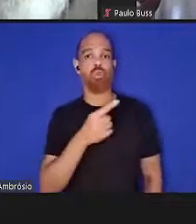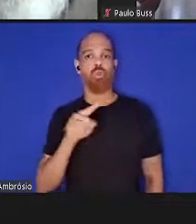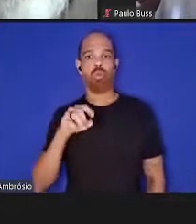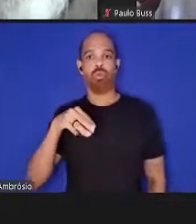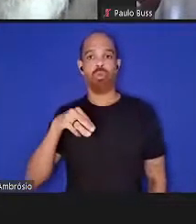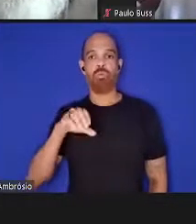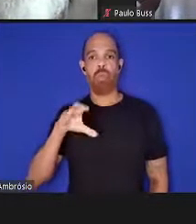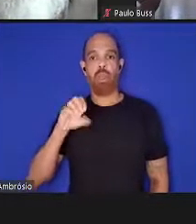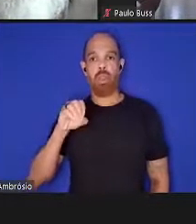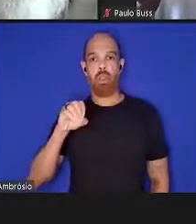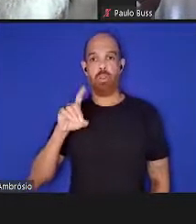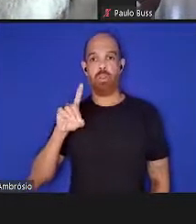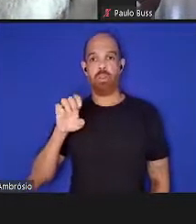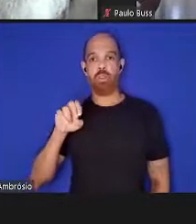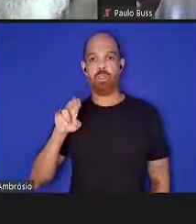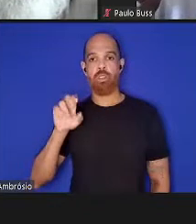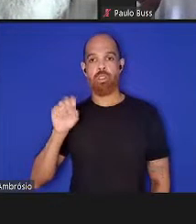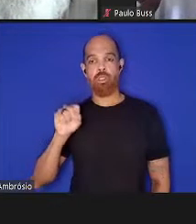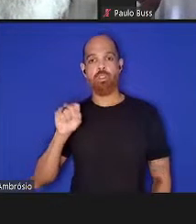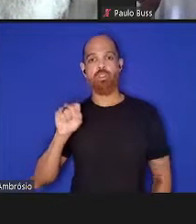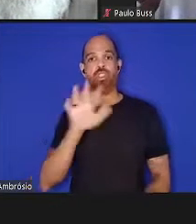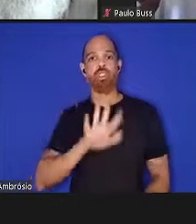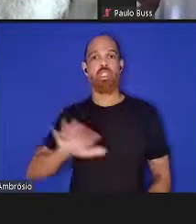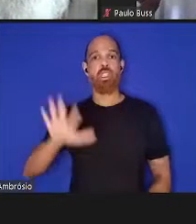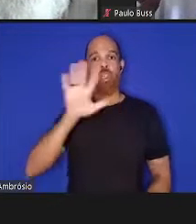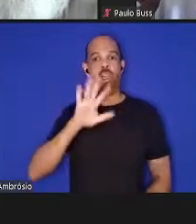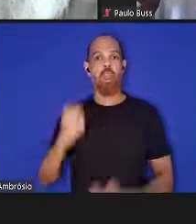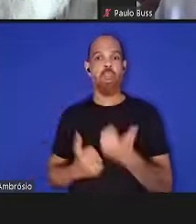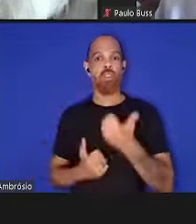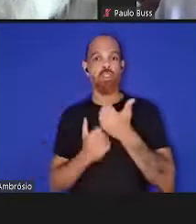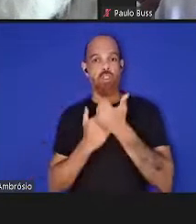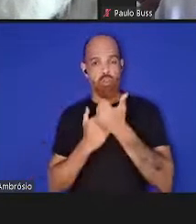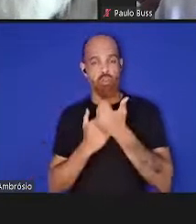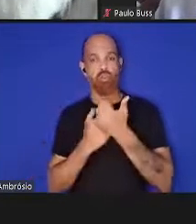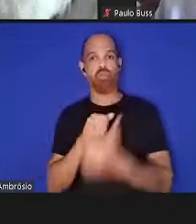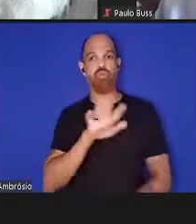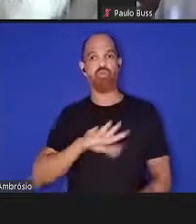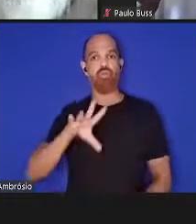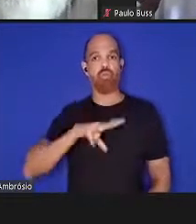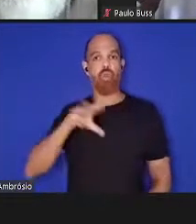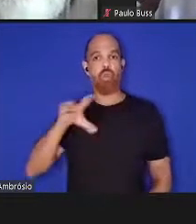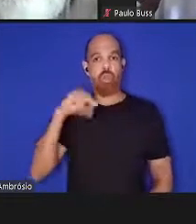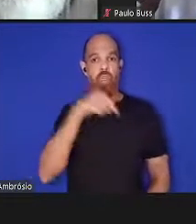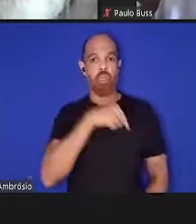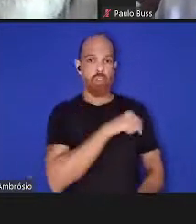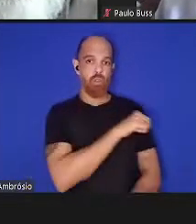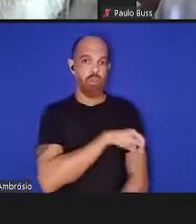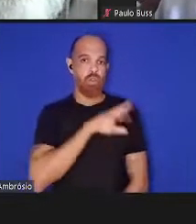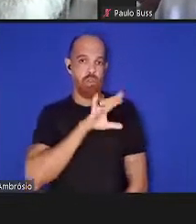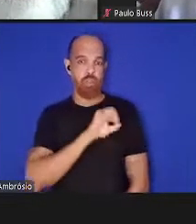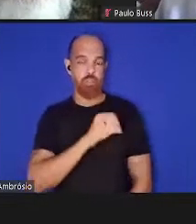geral adjunto de Portugal, no Rio de Janeiro. Com a palavra, Filomeno Fortes.